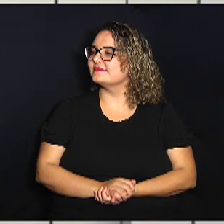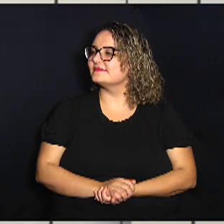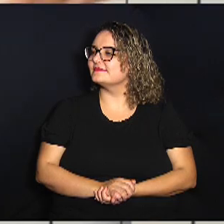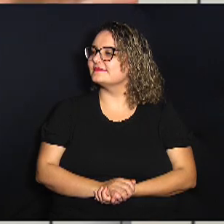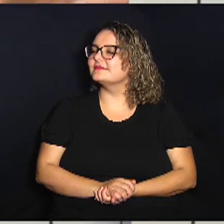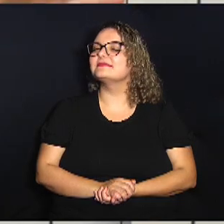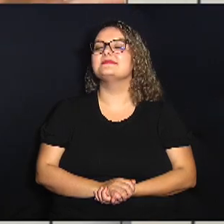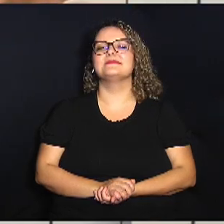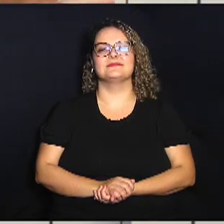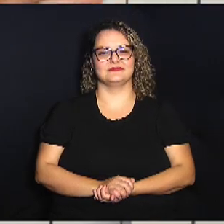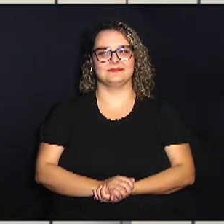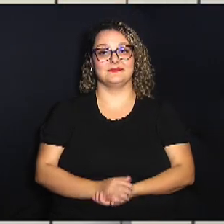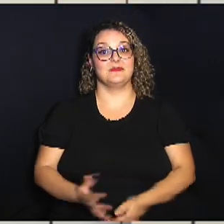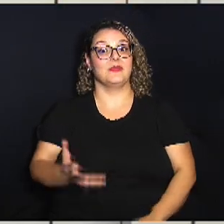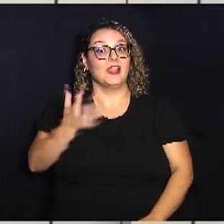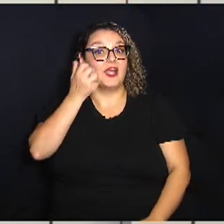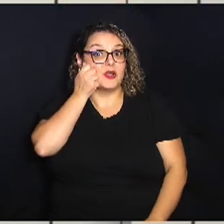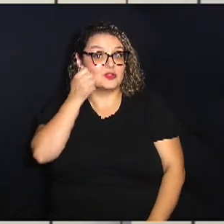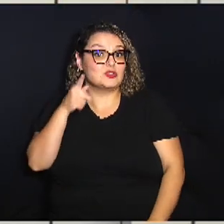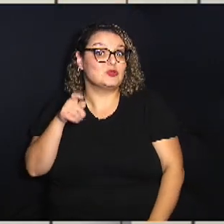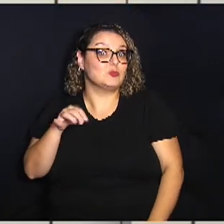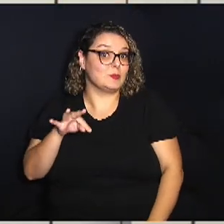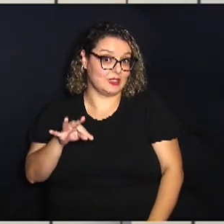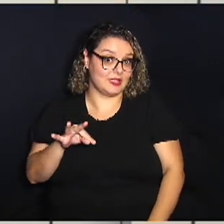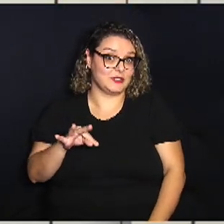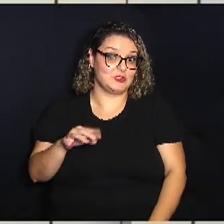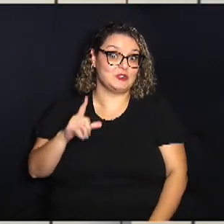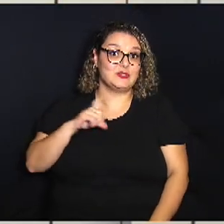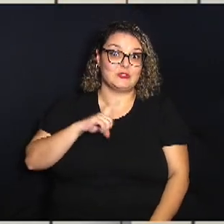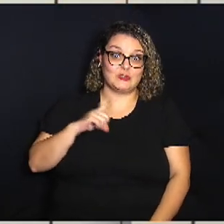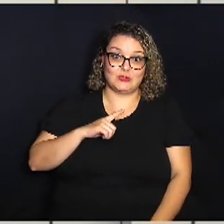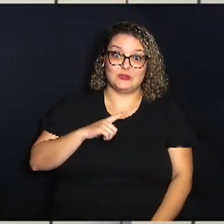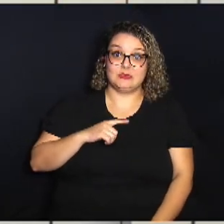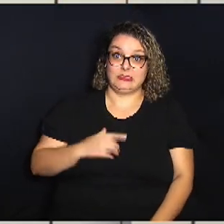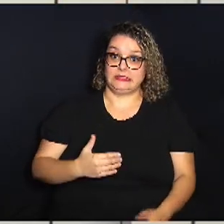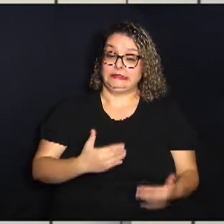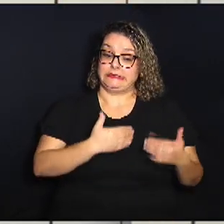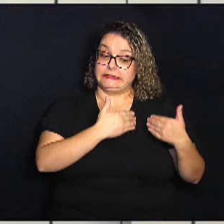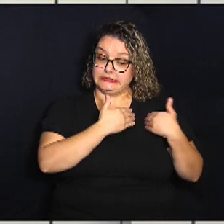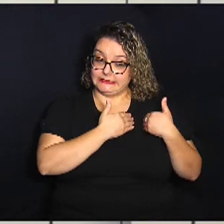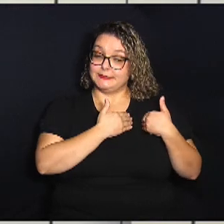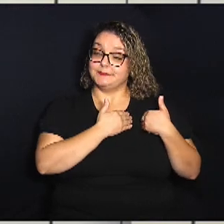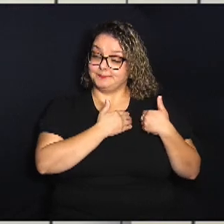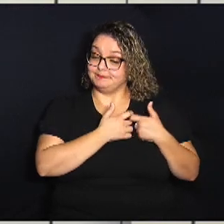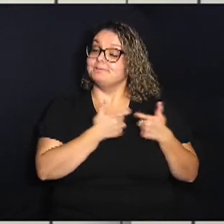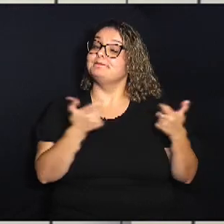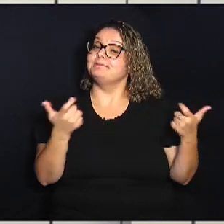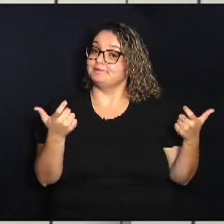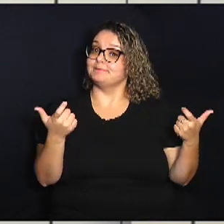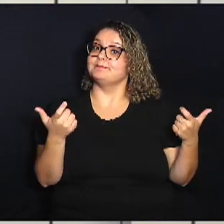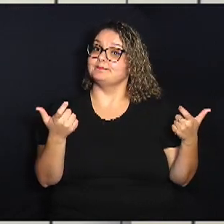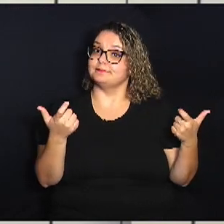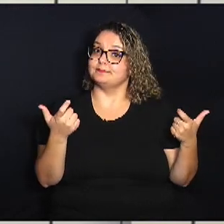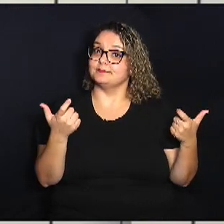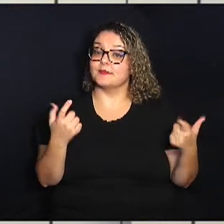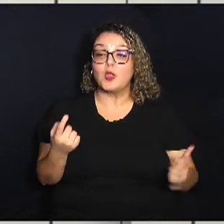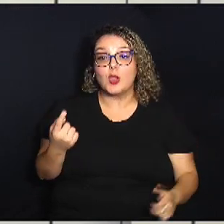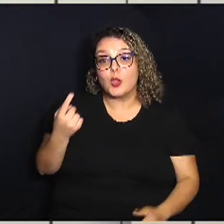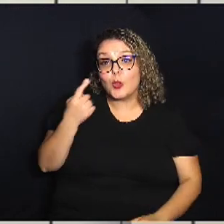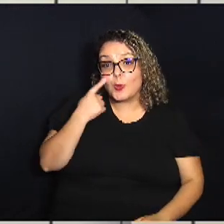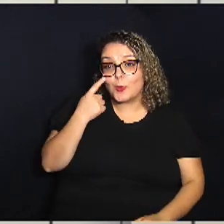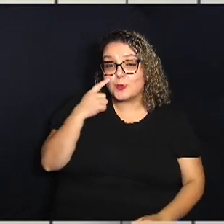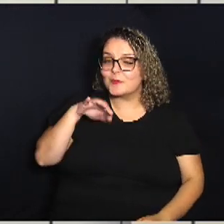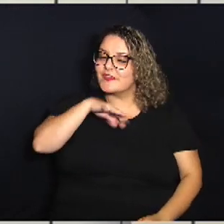A adoção de um pet exige um grau de responsabilidade muito grande e para conferir os